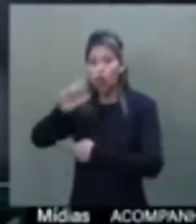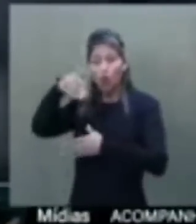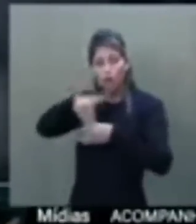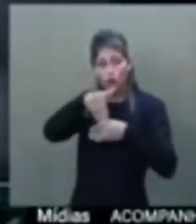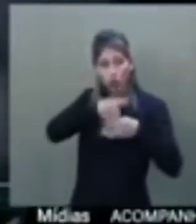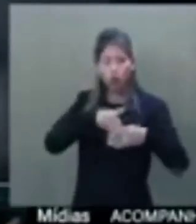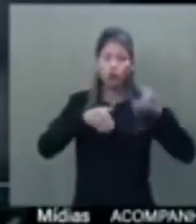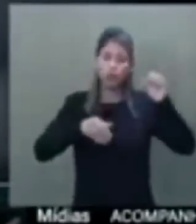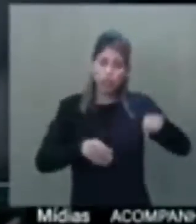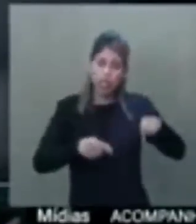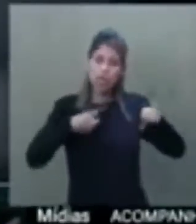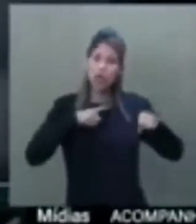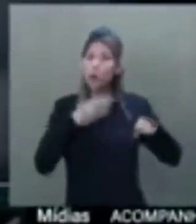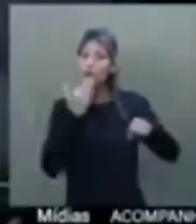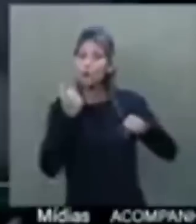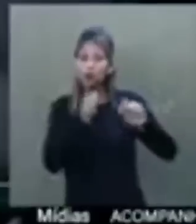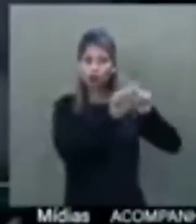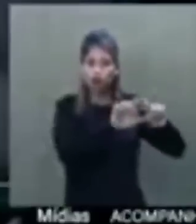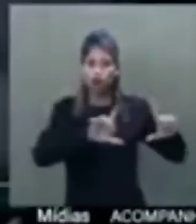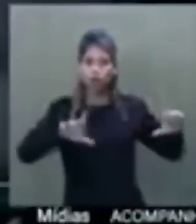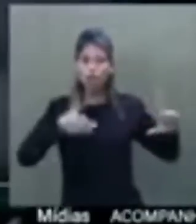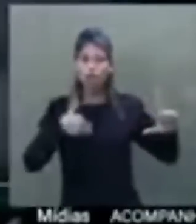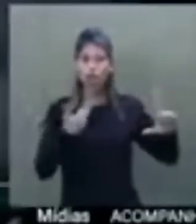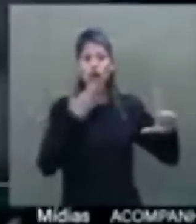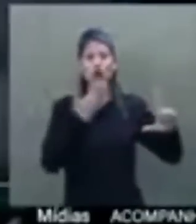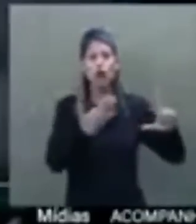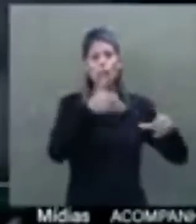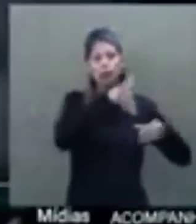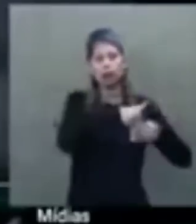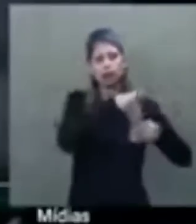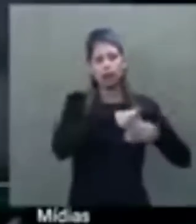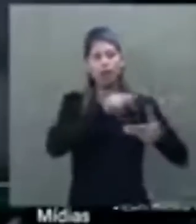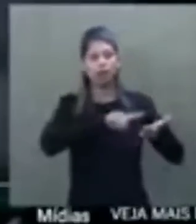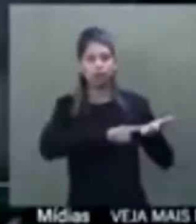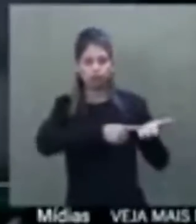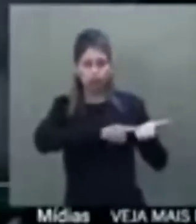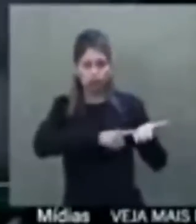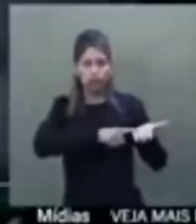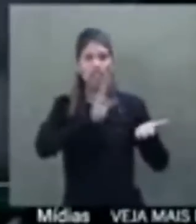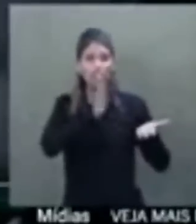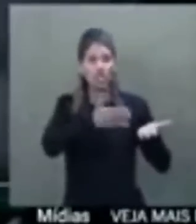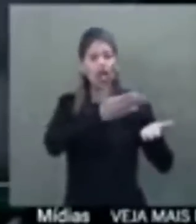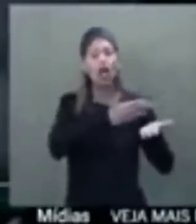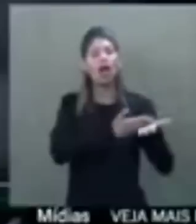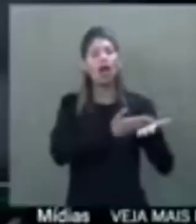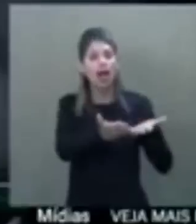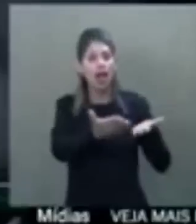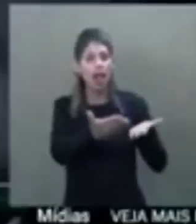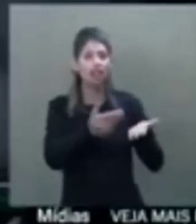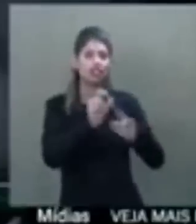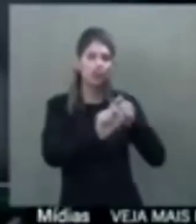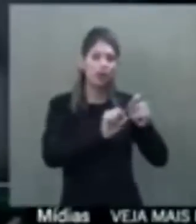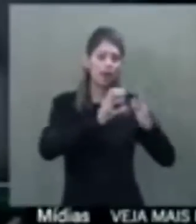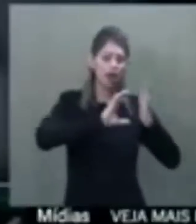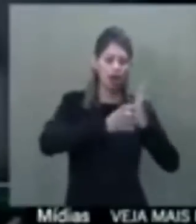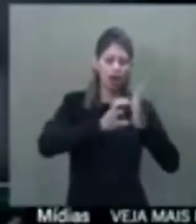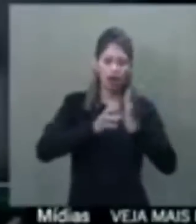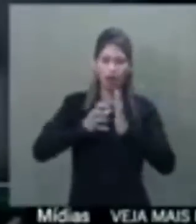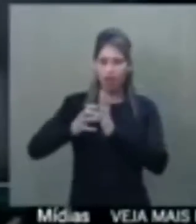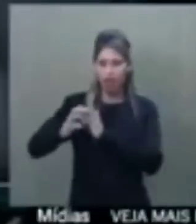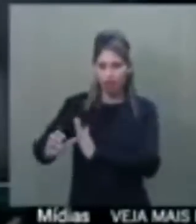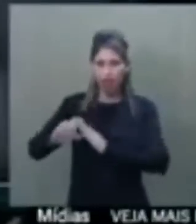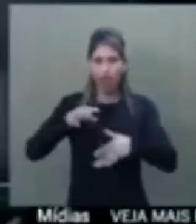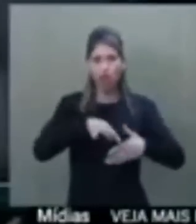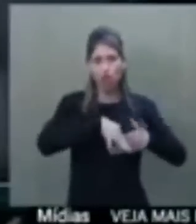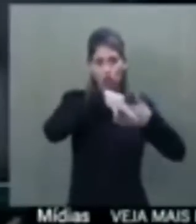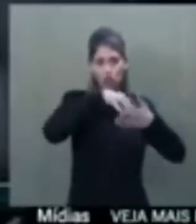Solicito à Secretaria Geral da Mesa que abra o painel para o início da deliberação. A votação está aberta. Consulto às lideranças se podemos repetir a orientação dada à